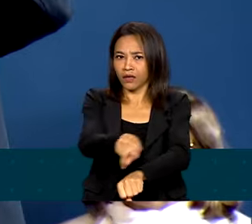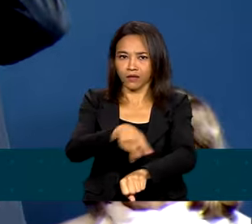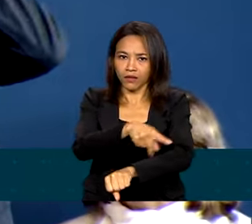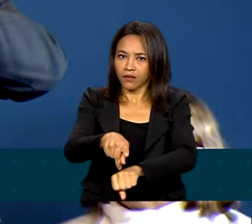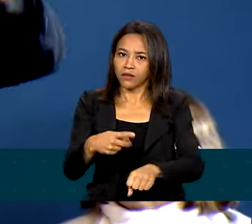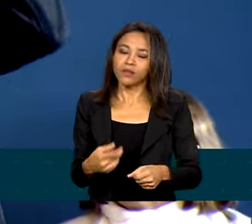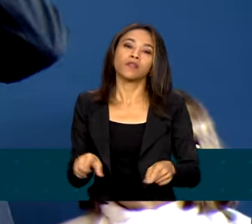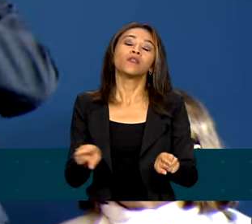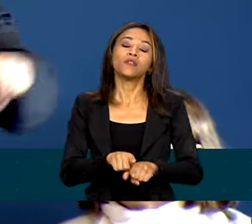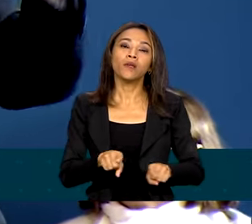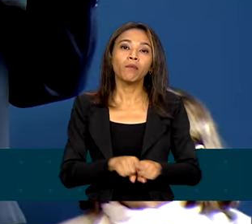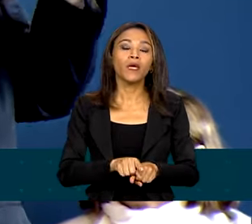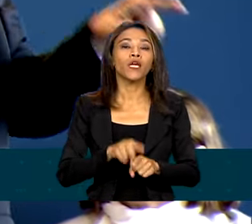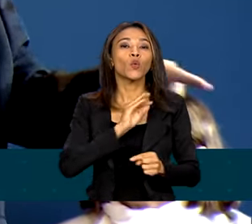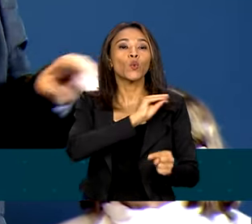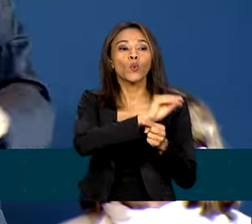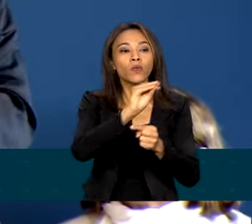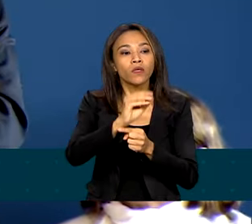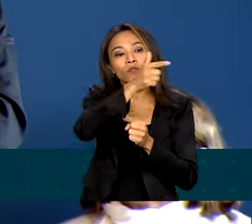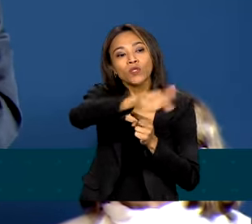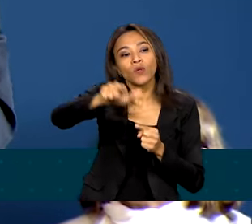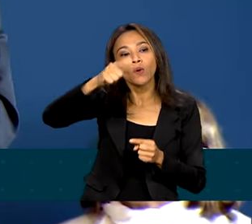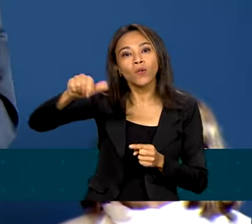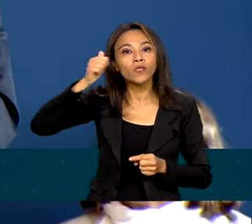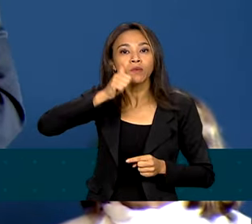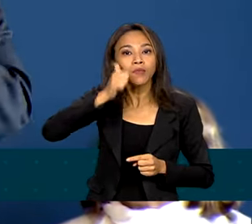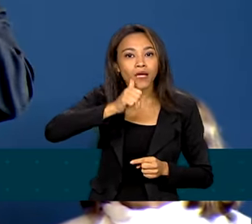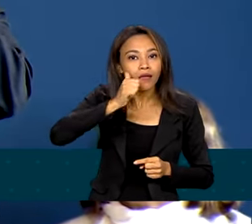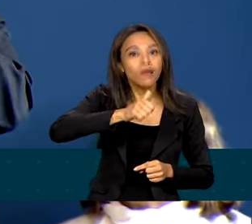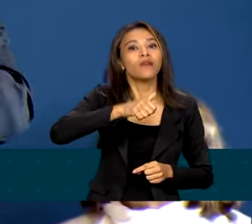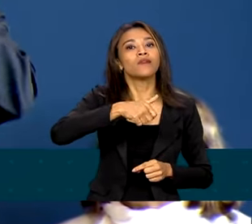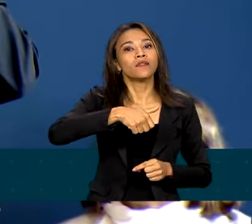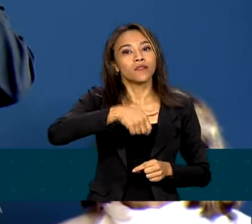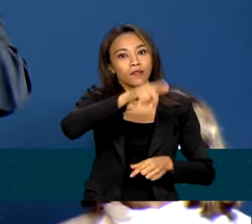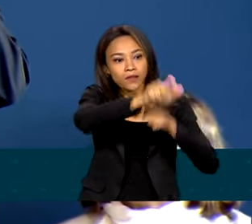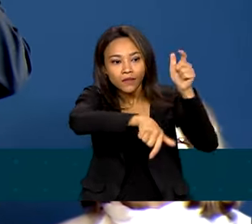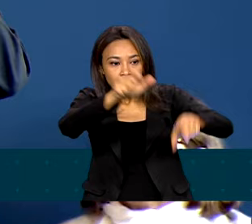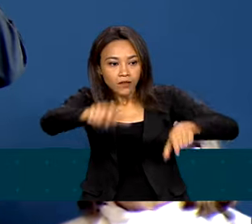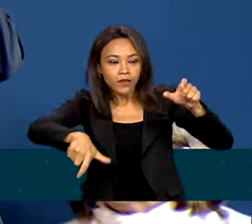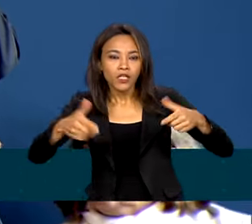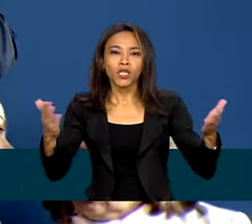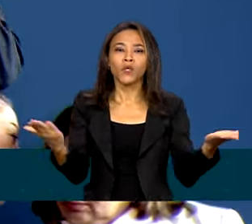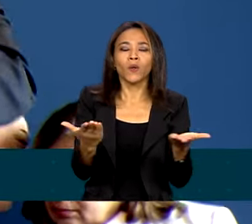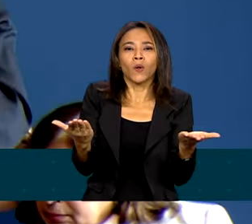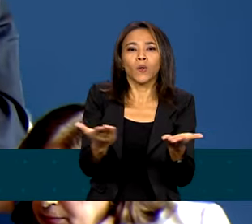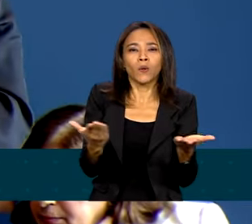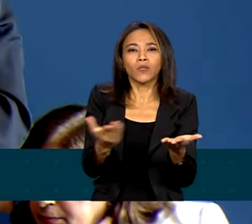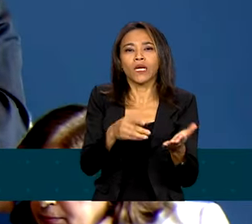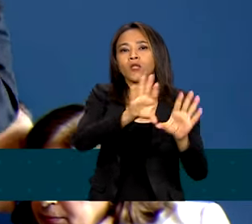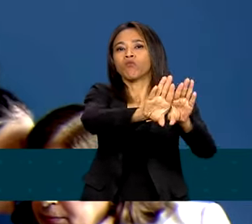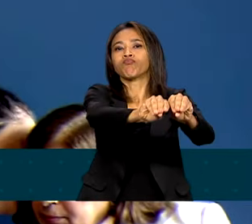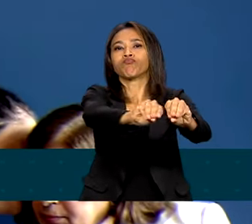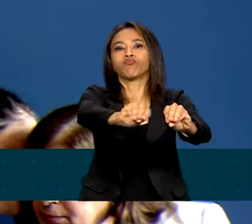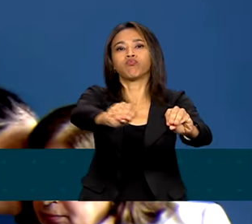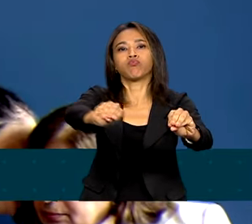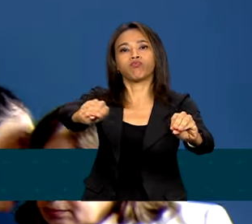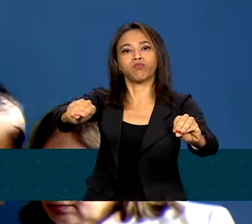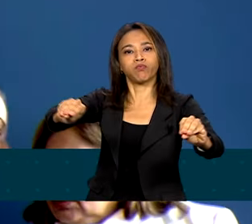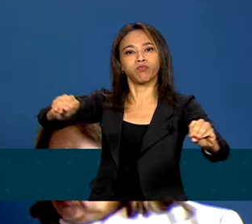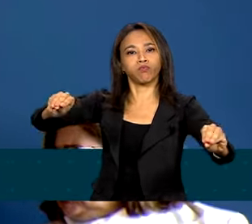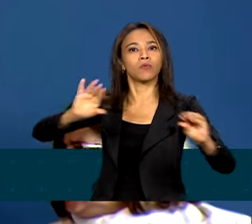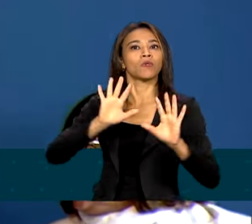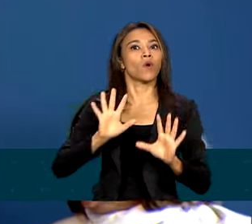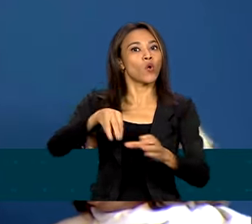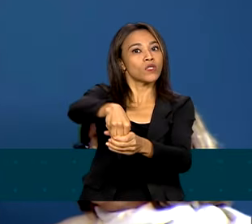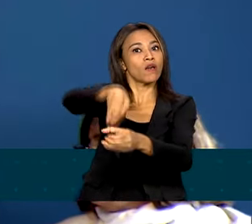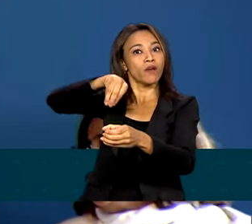cuidando das outras mulheres e meninas que hoje se veem objetivamente silenciadas ou afastadas de postos